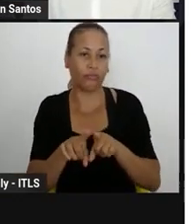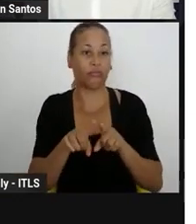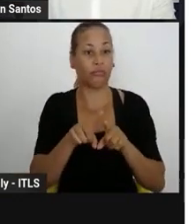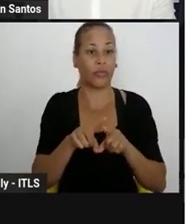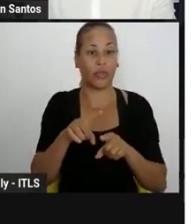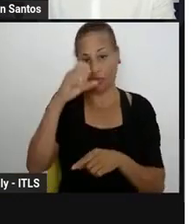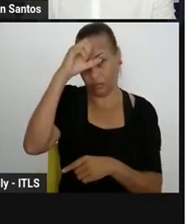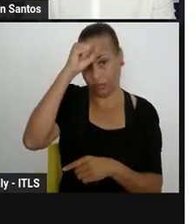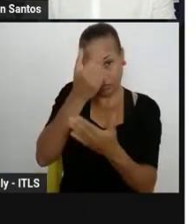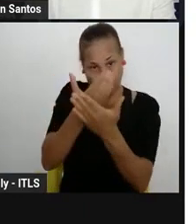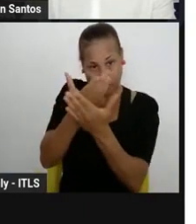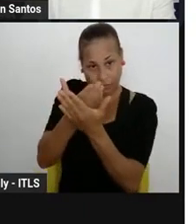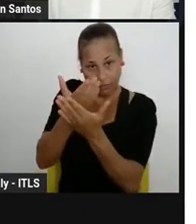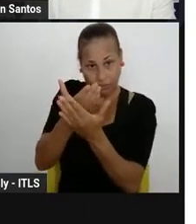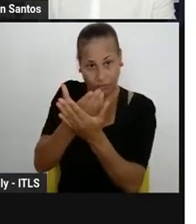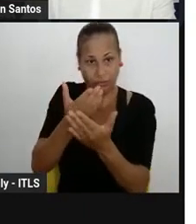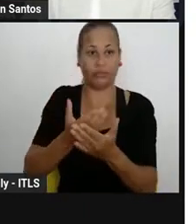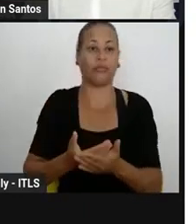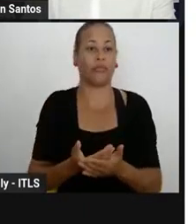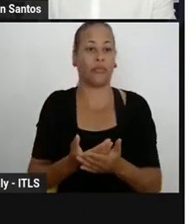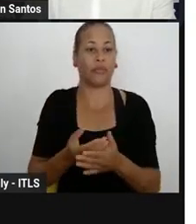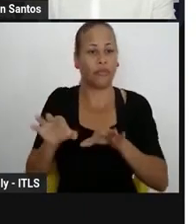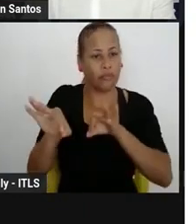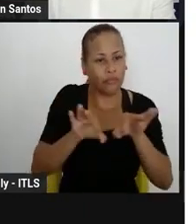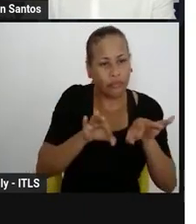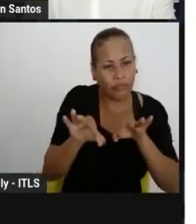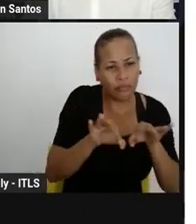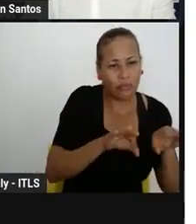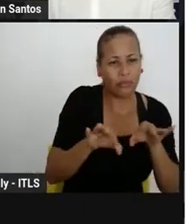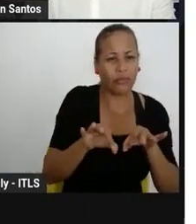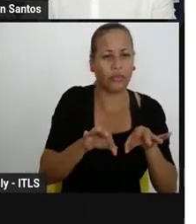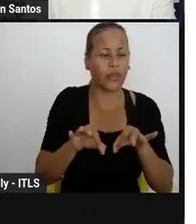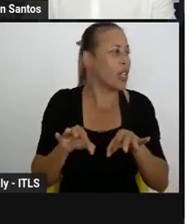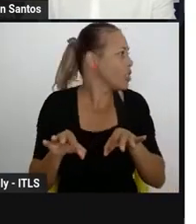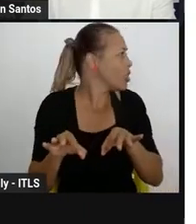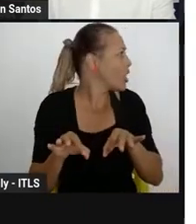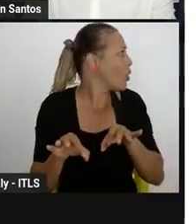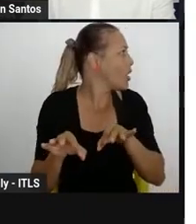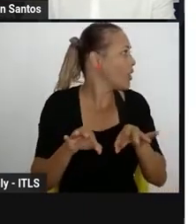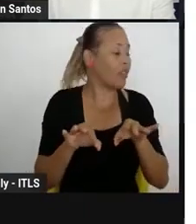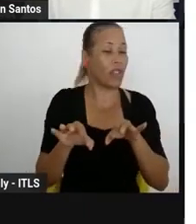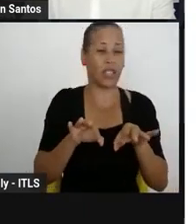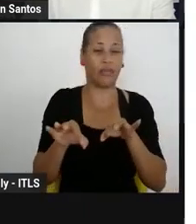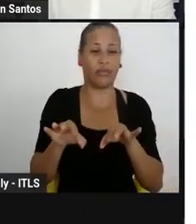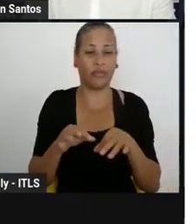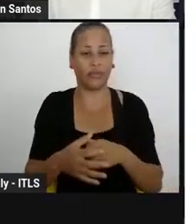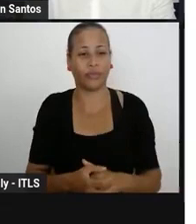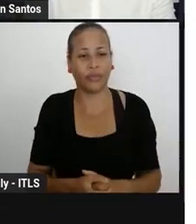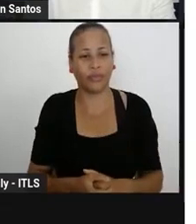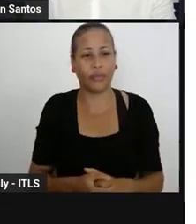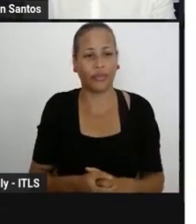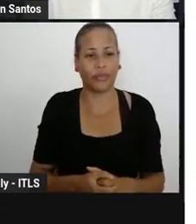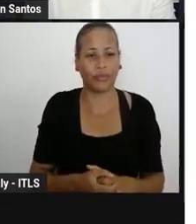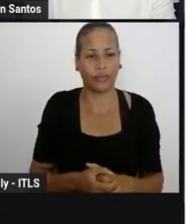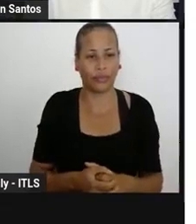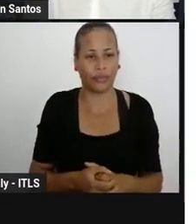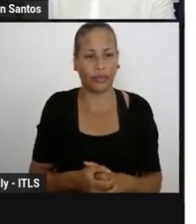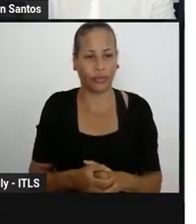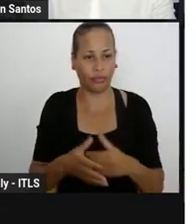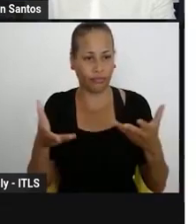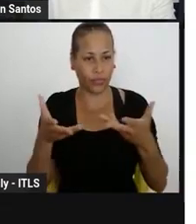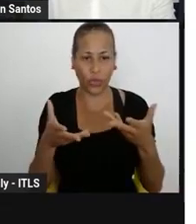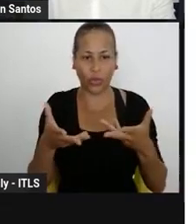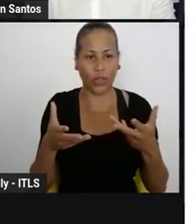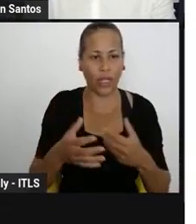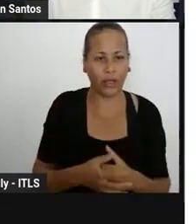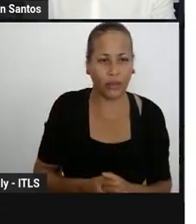sustentabilidade para os anos iniciais e anos finais, iniciação científica para os anos iniciais, que